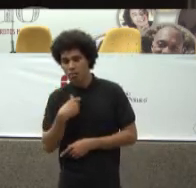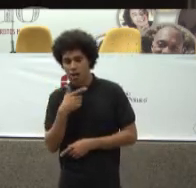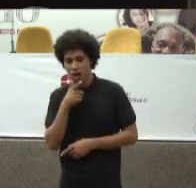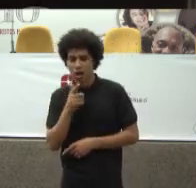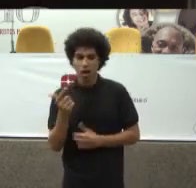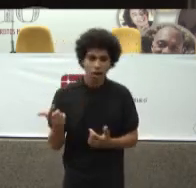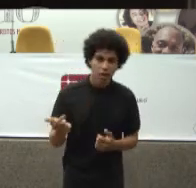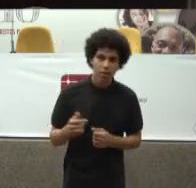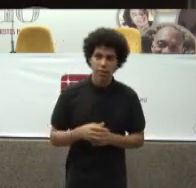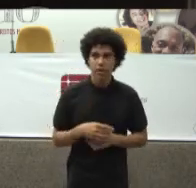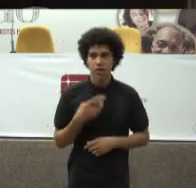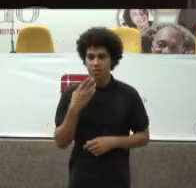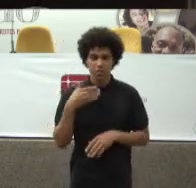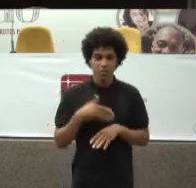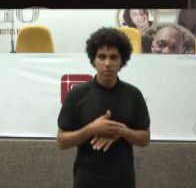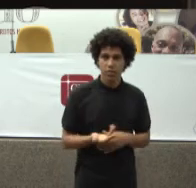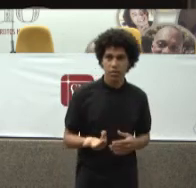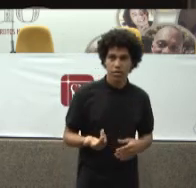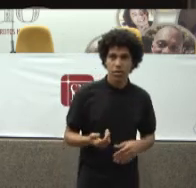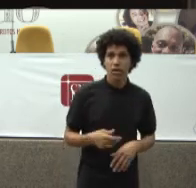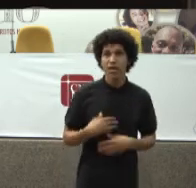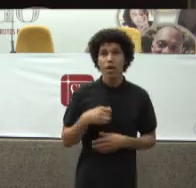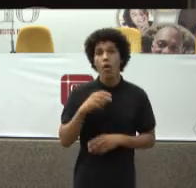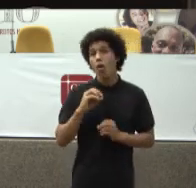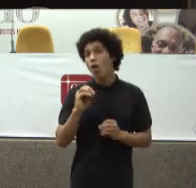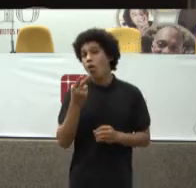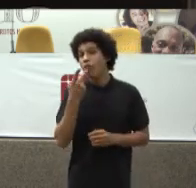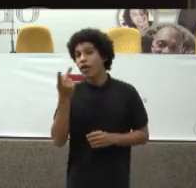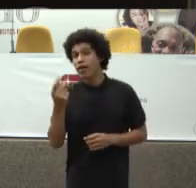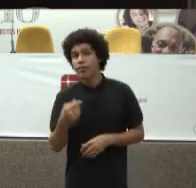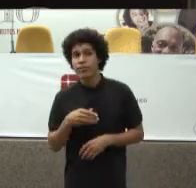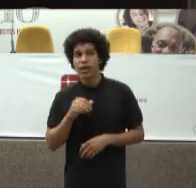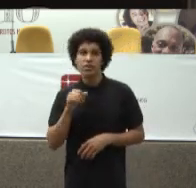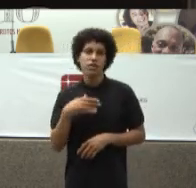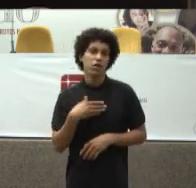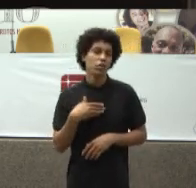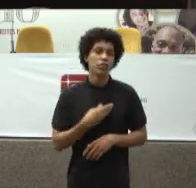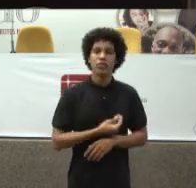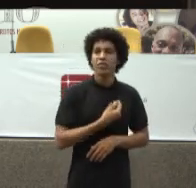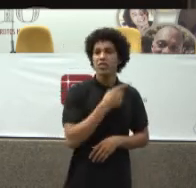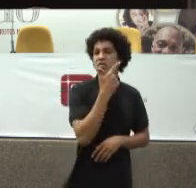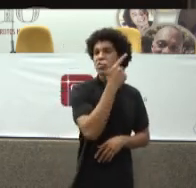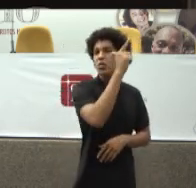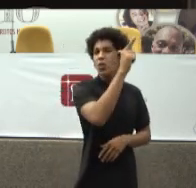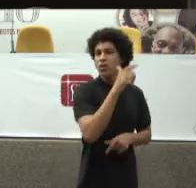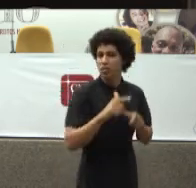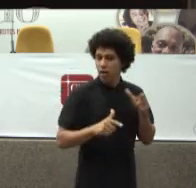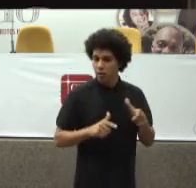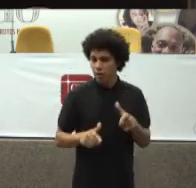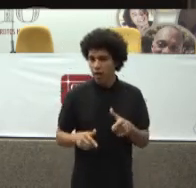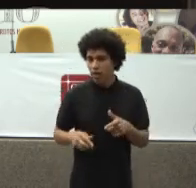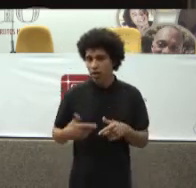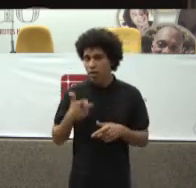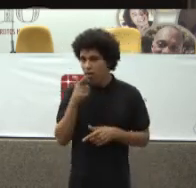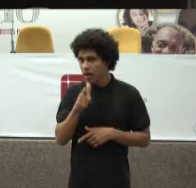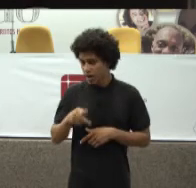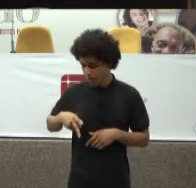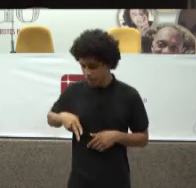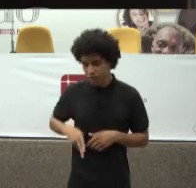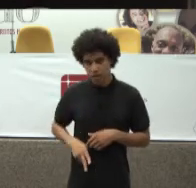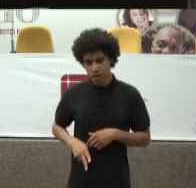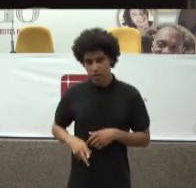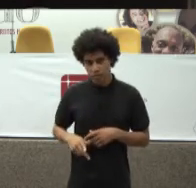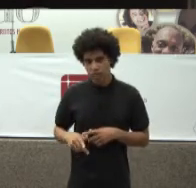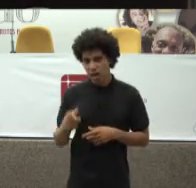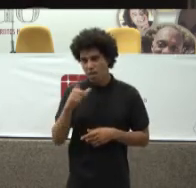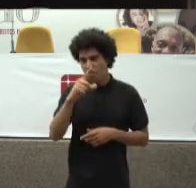Complexidade Eu iria ganhar Mil e quinhentos E não quinhentos Por aquela cirurgia É um desconhecimento Completo De como